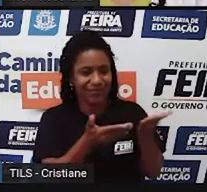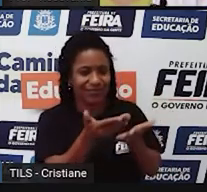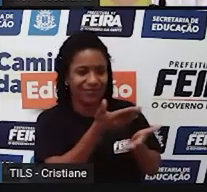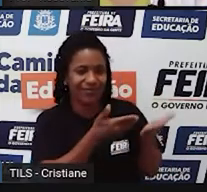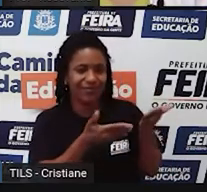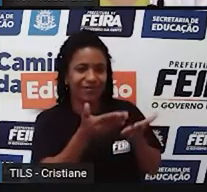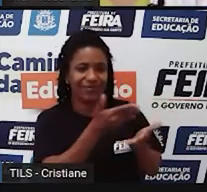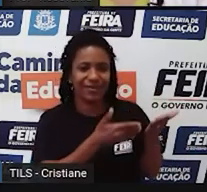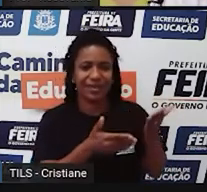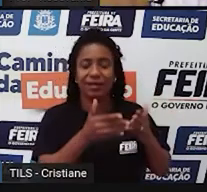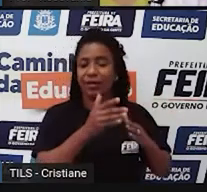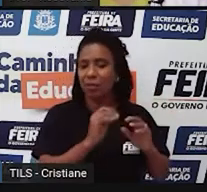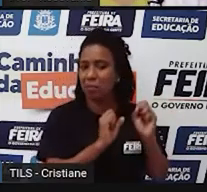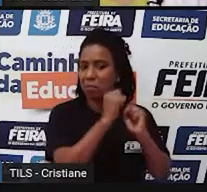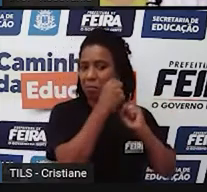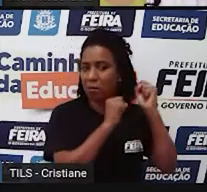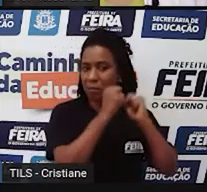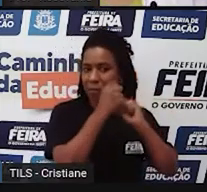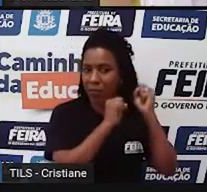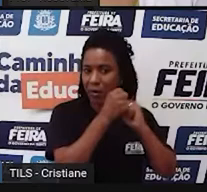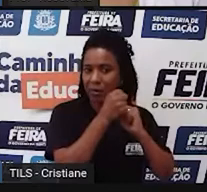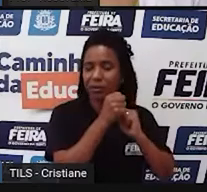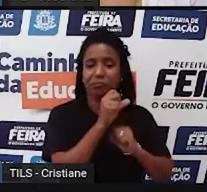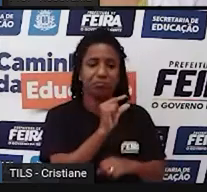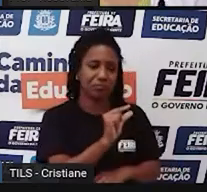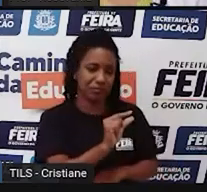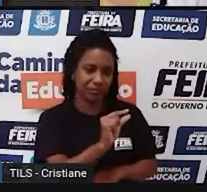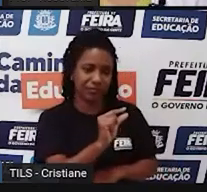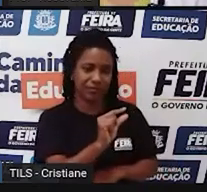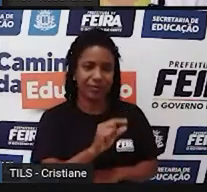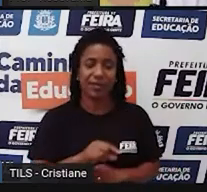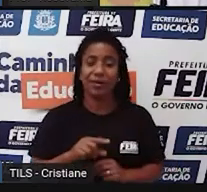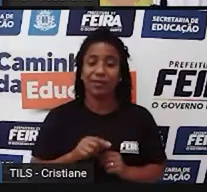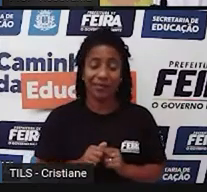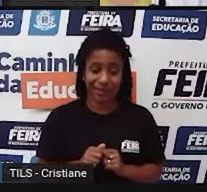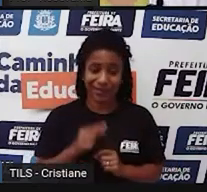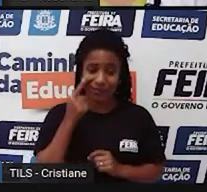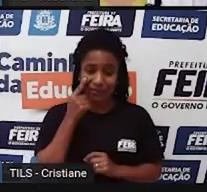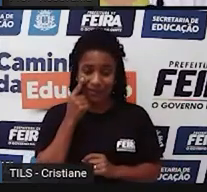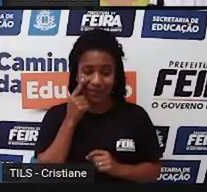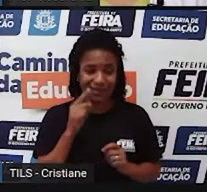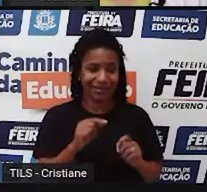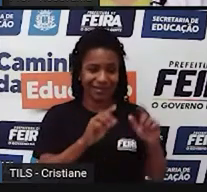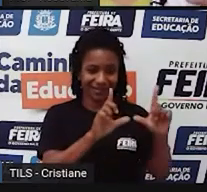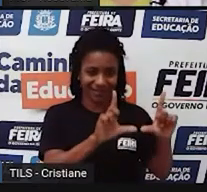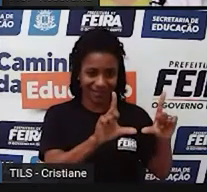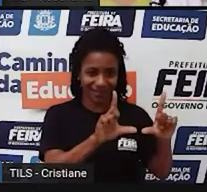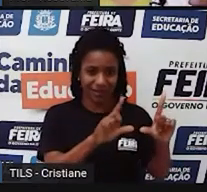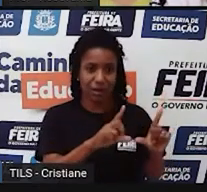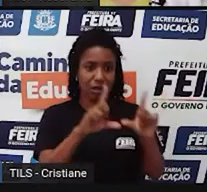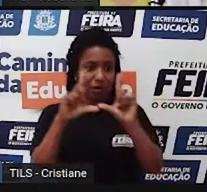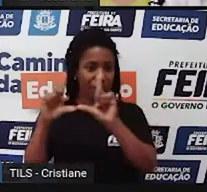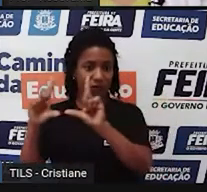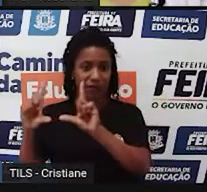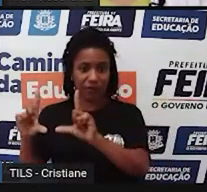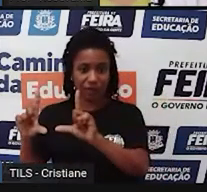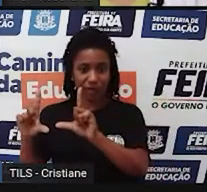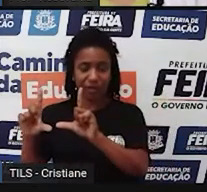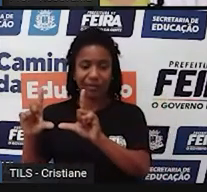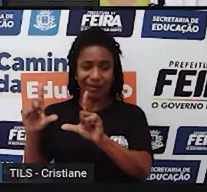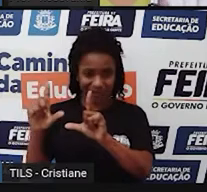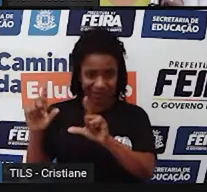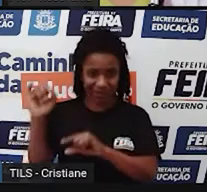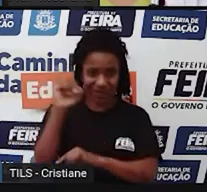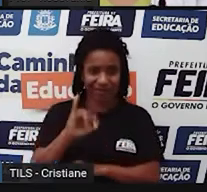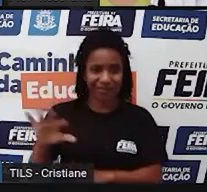assim, poucas máquinas. Já no quadro, né? Aí que vocês estão vendo, o quadro é ao lado. Eu tenho o mesmo